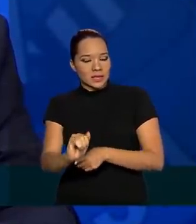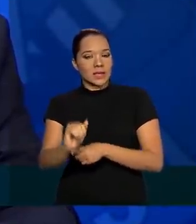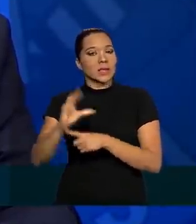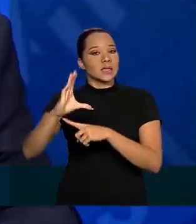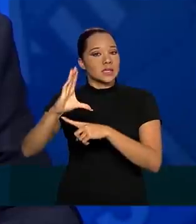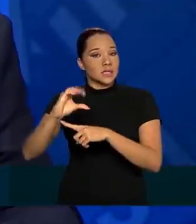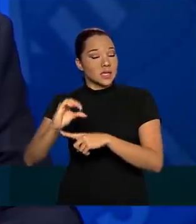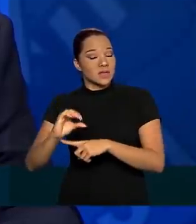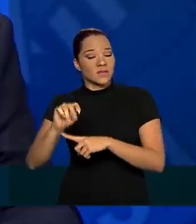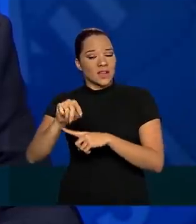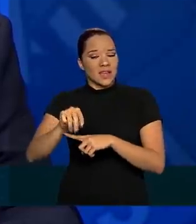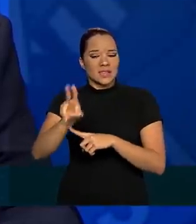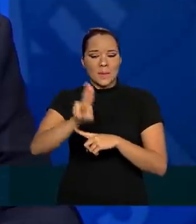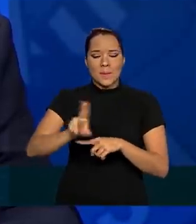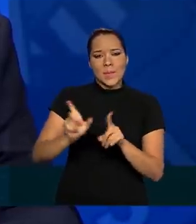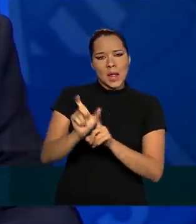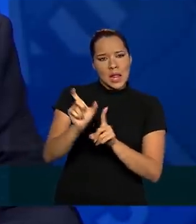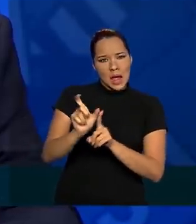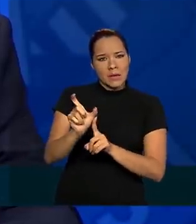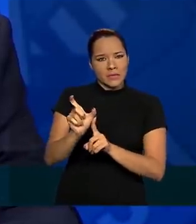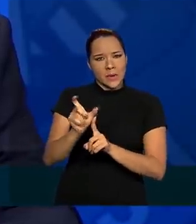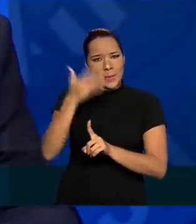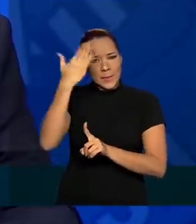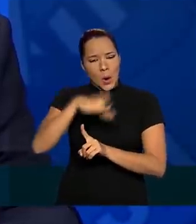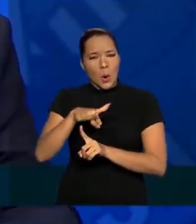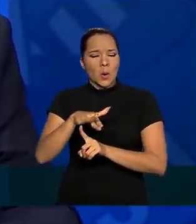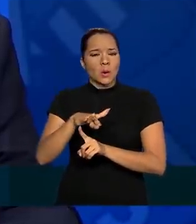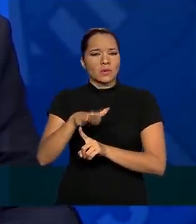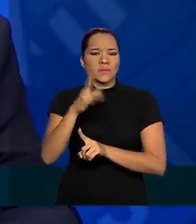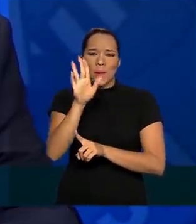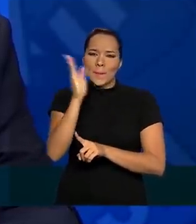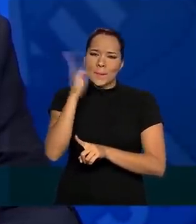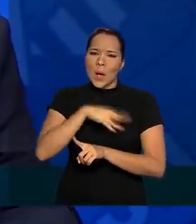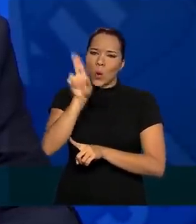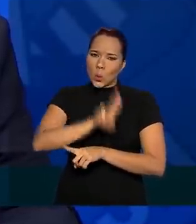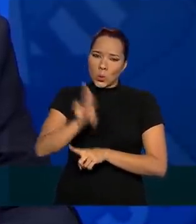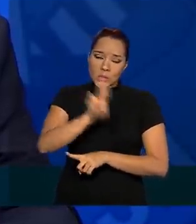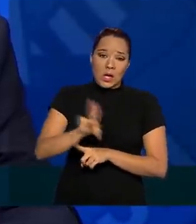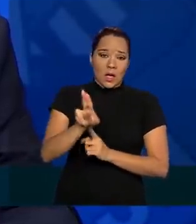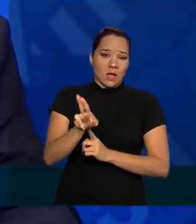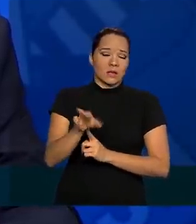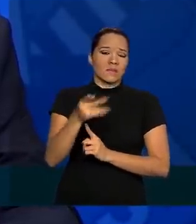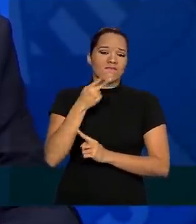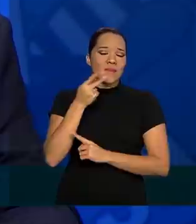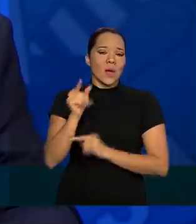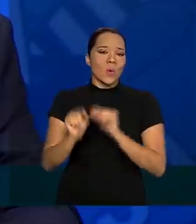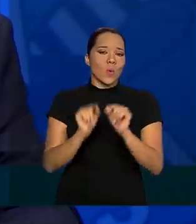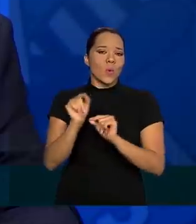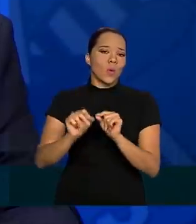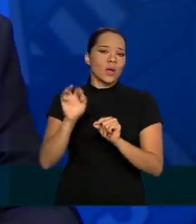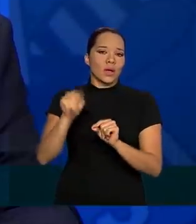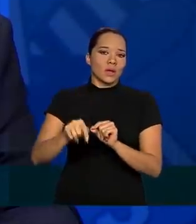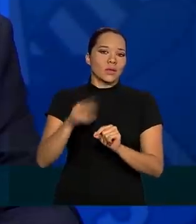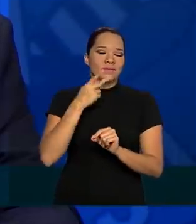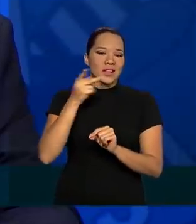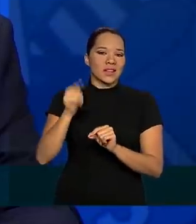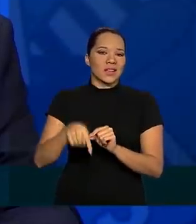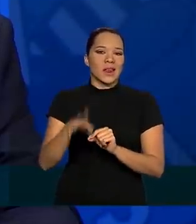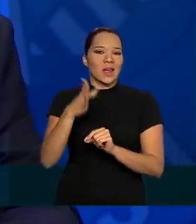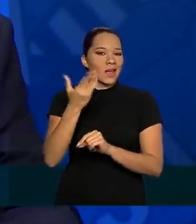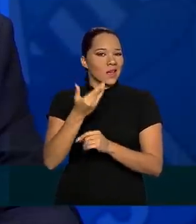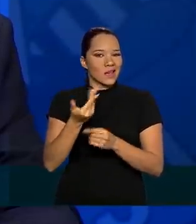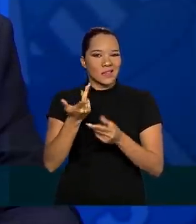mal utilizada, inclusive há uma politização excessiva de uma questão que ela é eminentemente